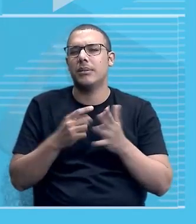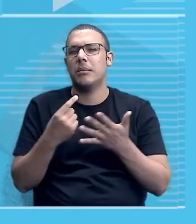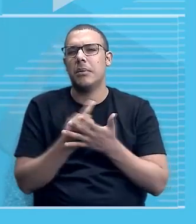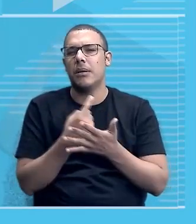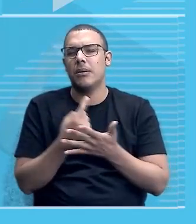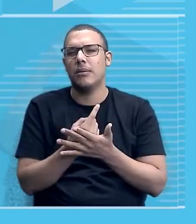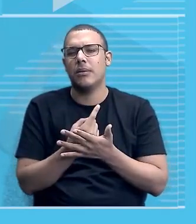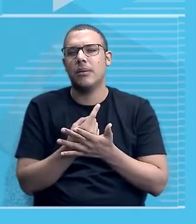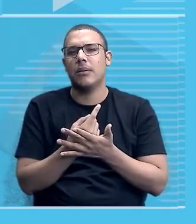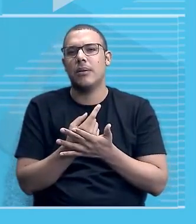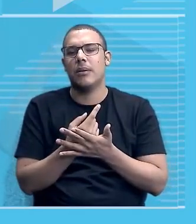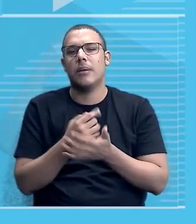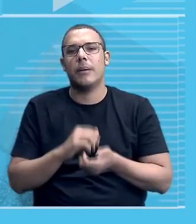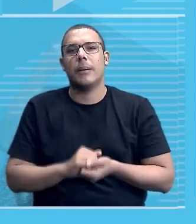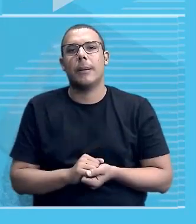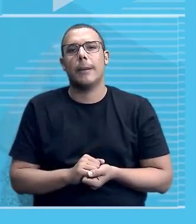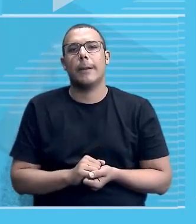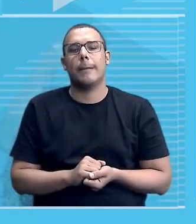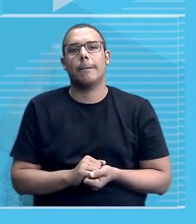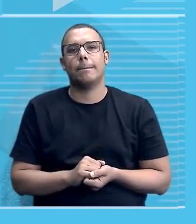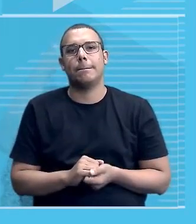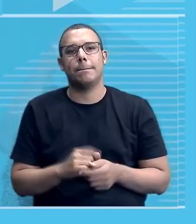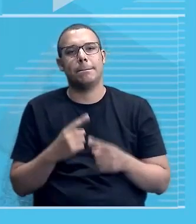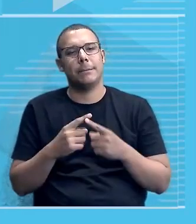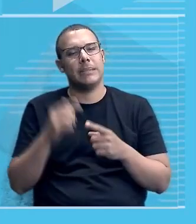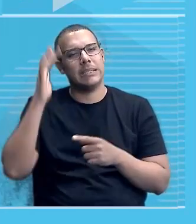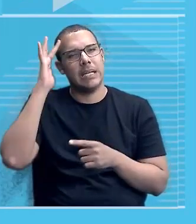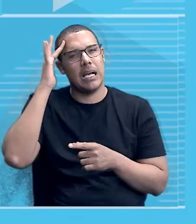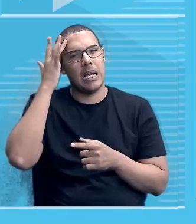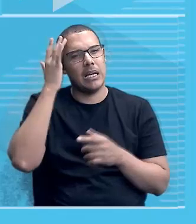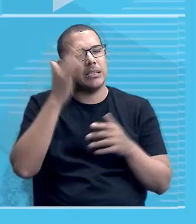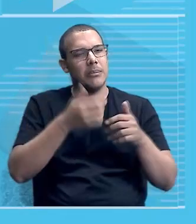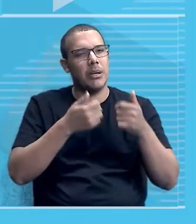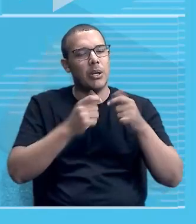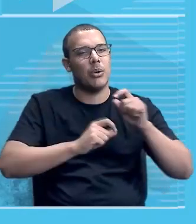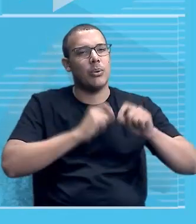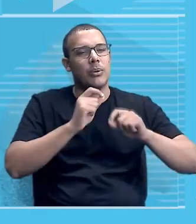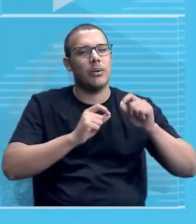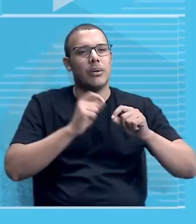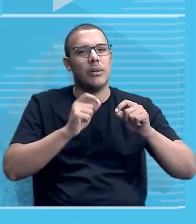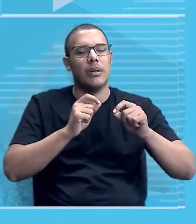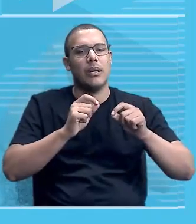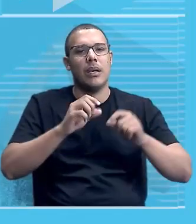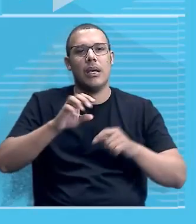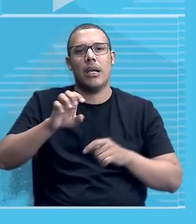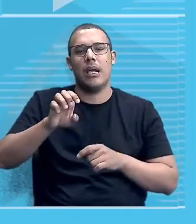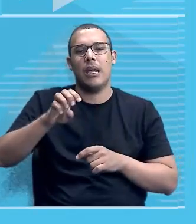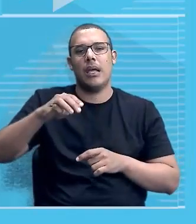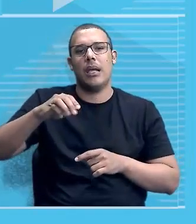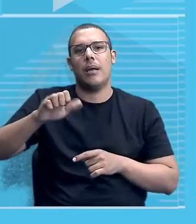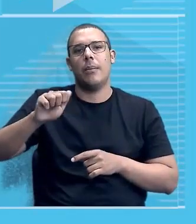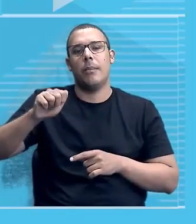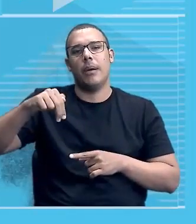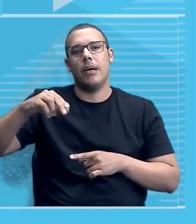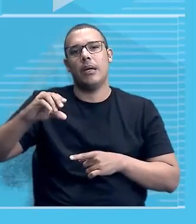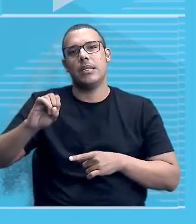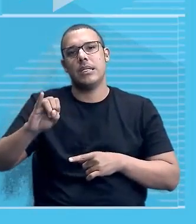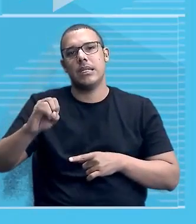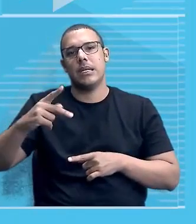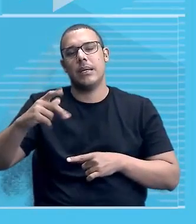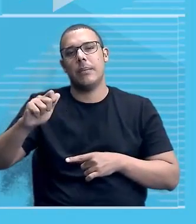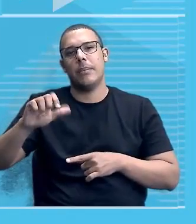porque você prefere, hoje em dia, se utilizar o termo emancipação. Por quê?